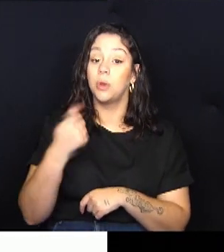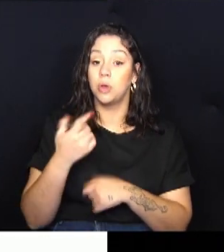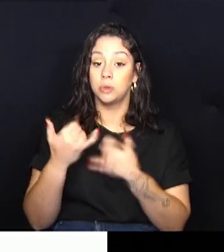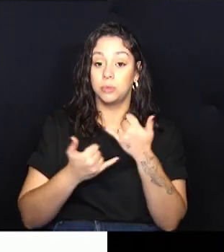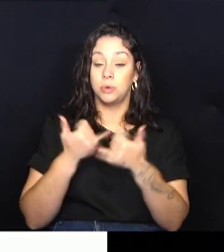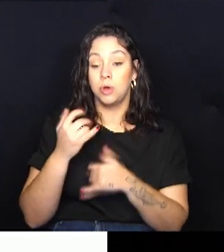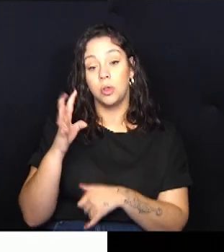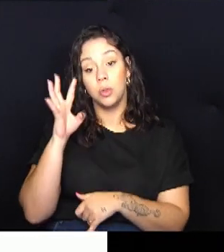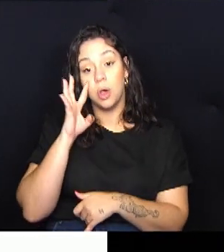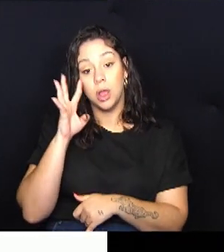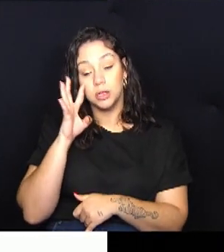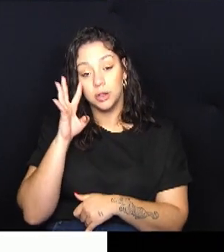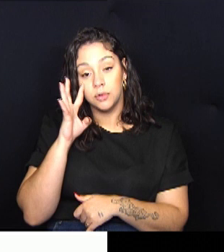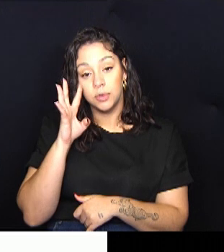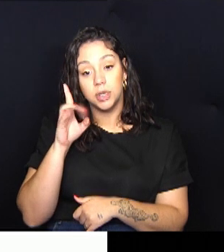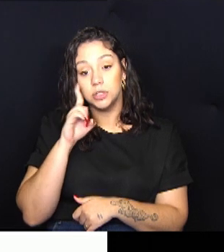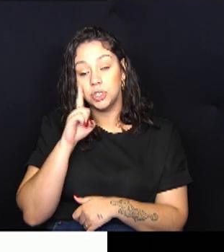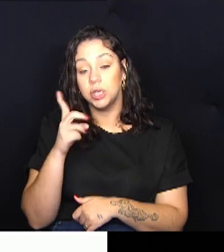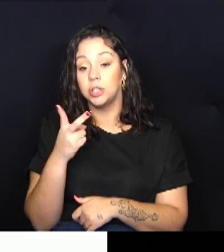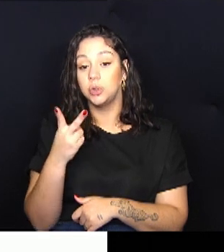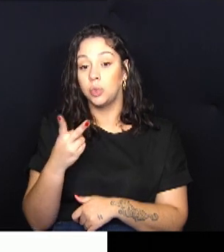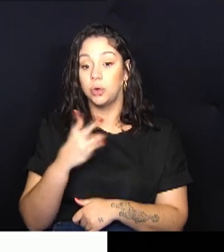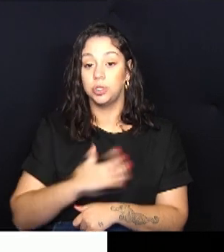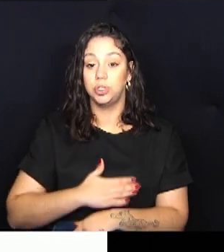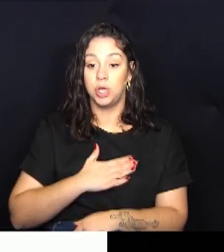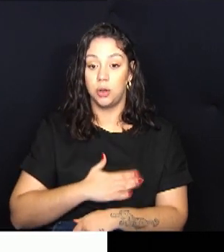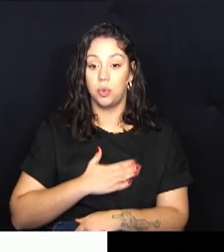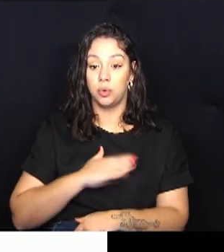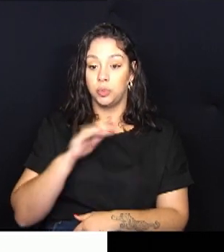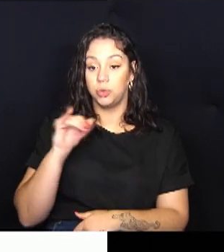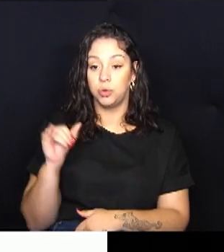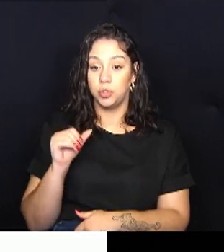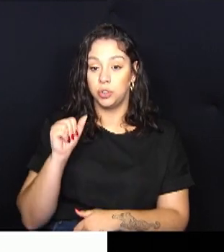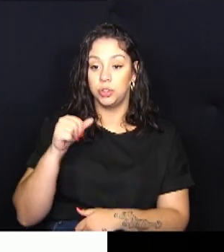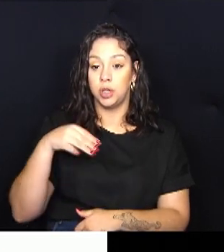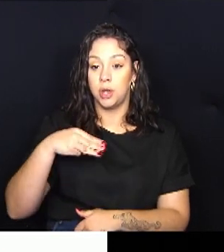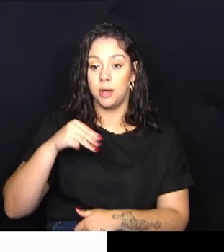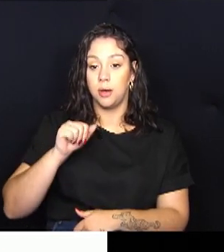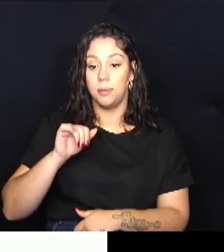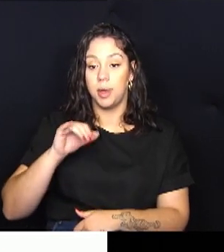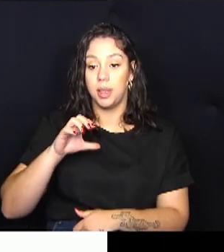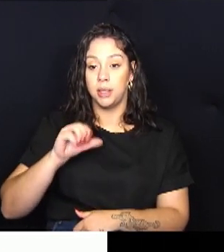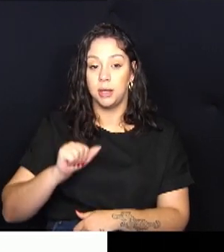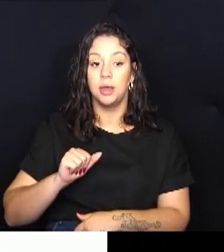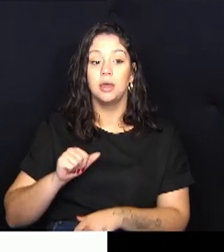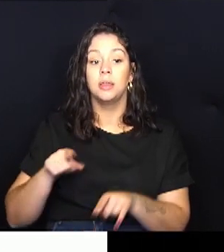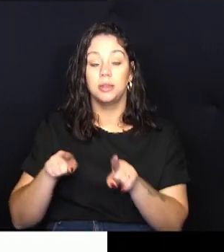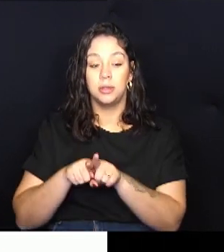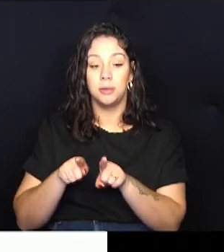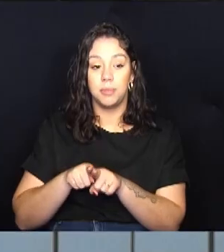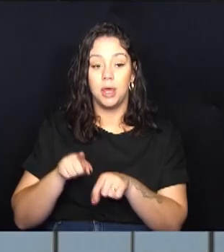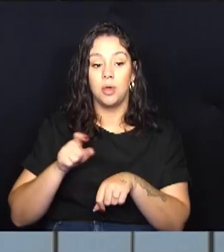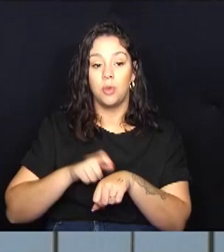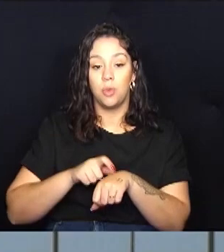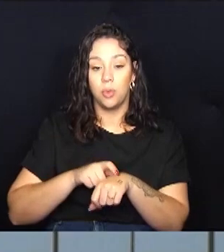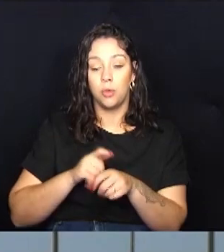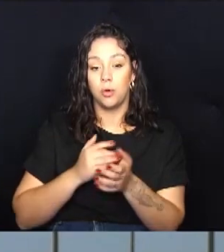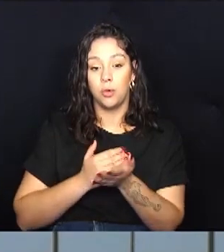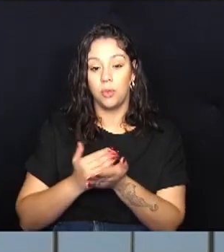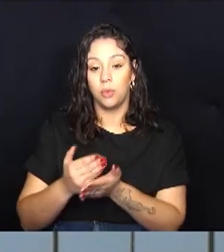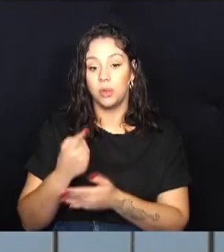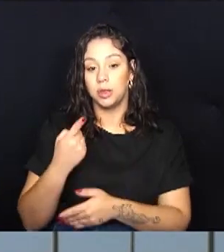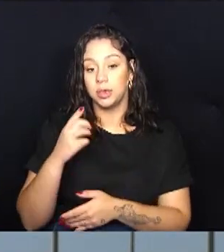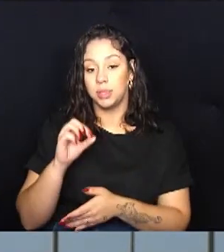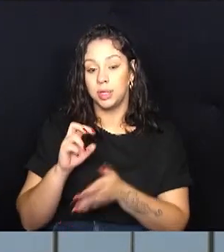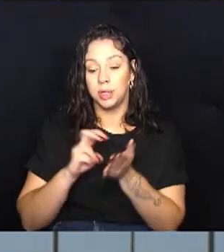-feira, dia 2 de agosto, contra a Jamaica, às 7 horas da manhã. E também, por isso, nesse dia, o expediente vai começar às 10